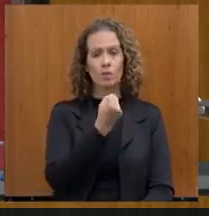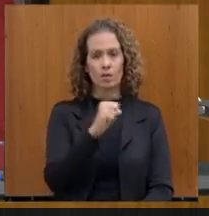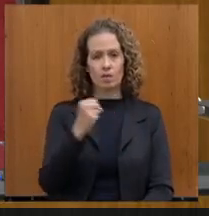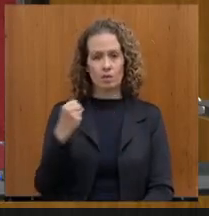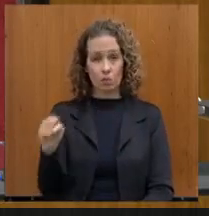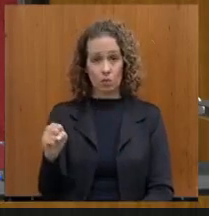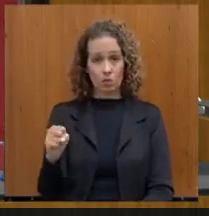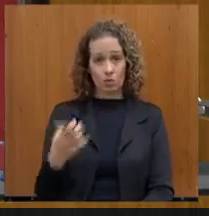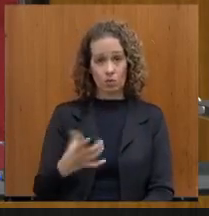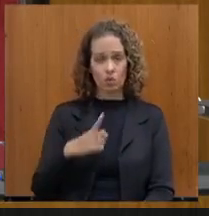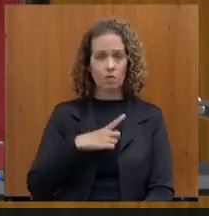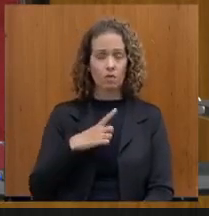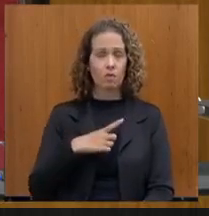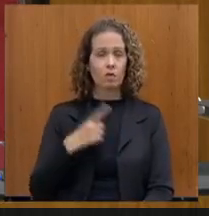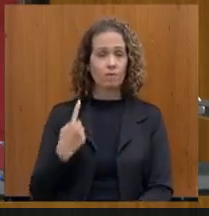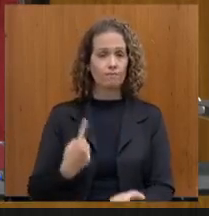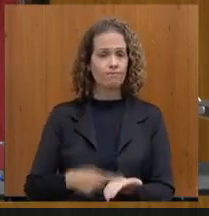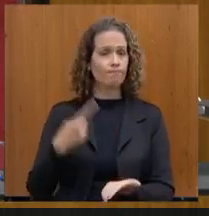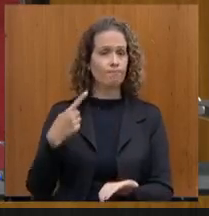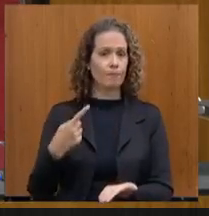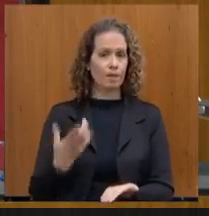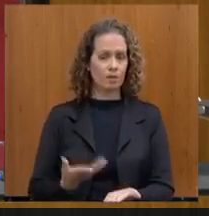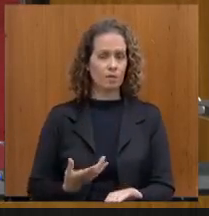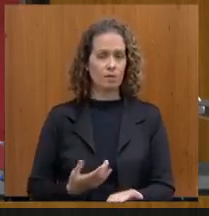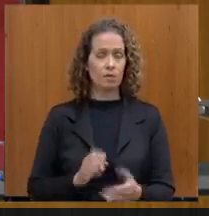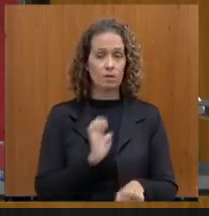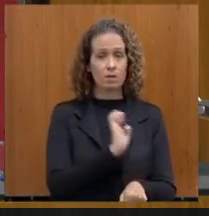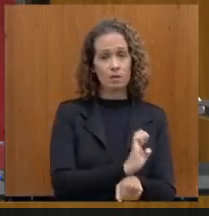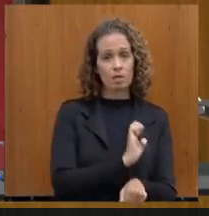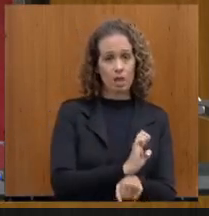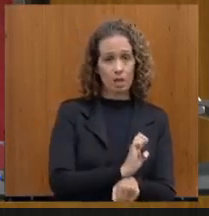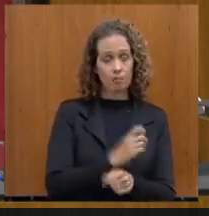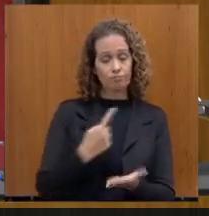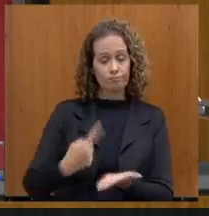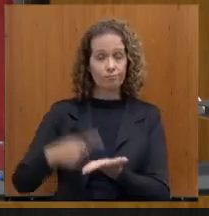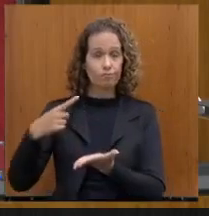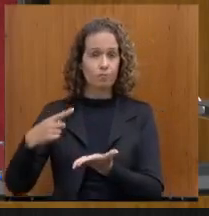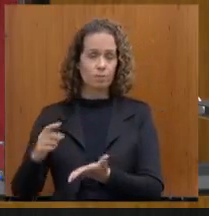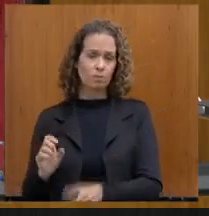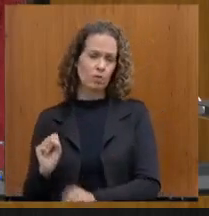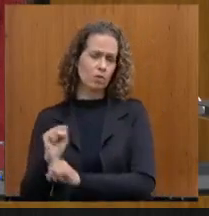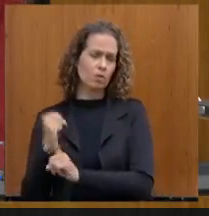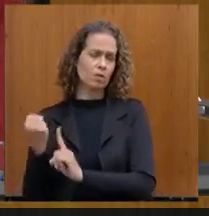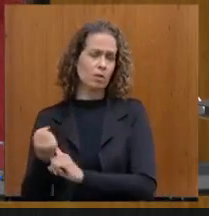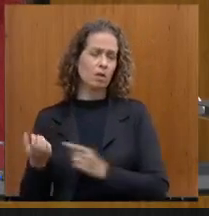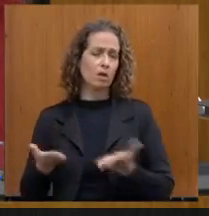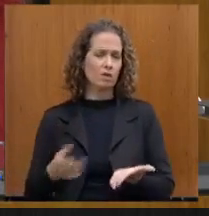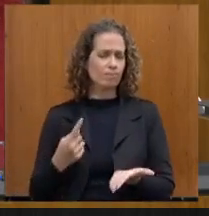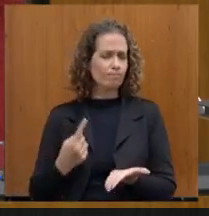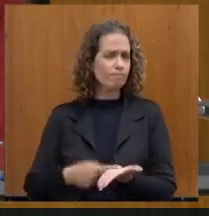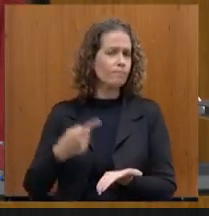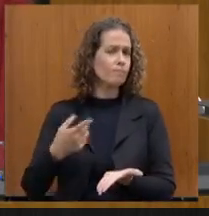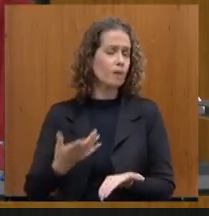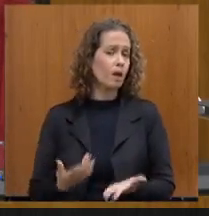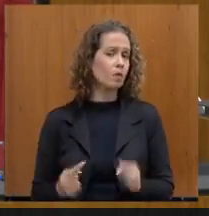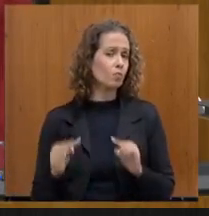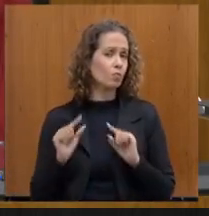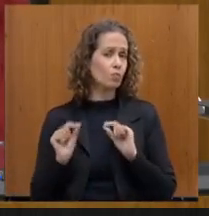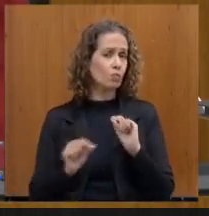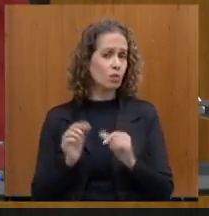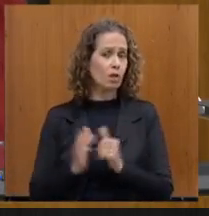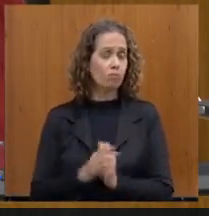nós fizemos um pacto, Estado e sociedade. E, nesse pacto, nós vinculamos